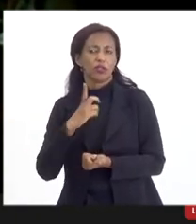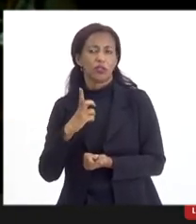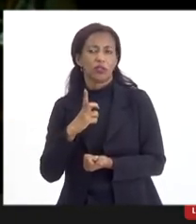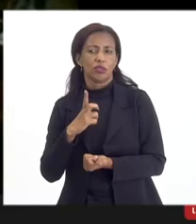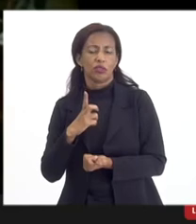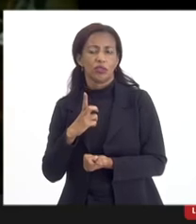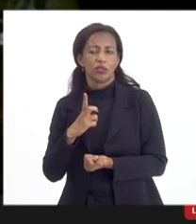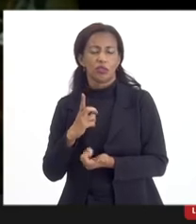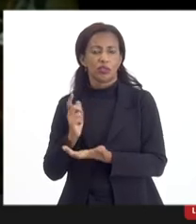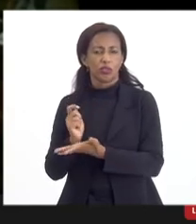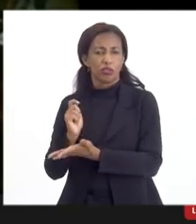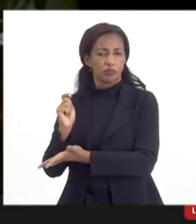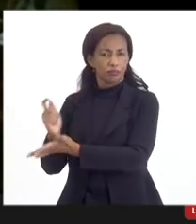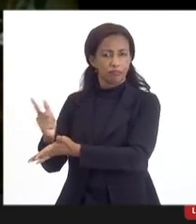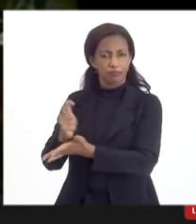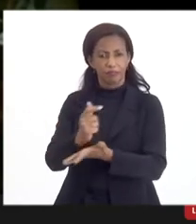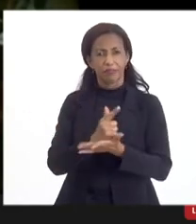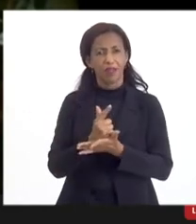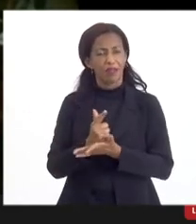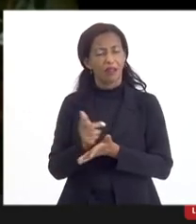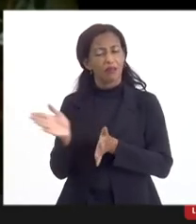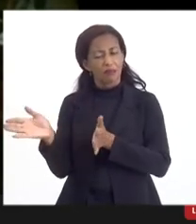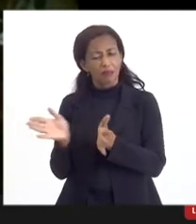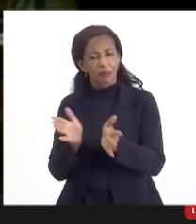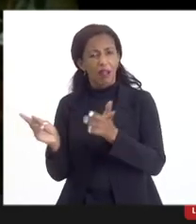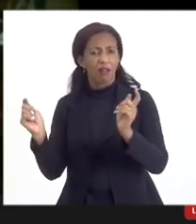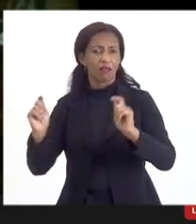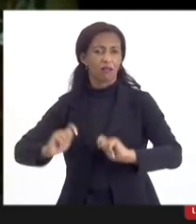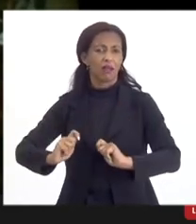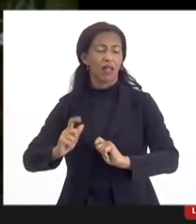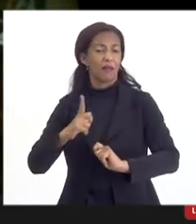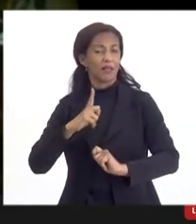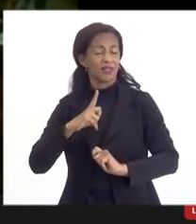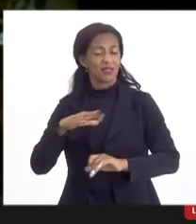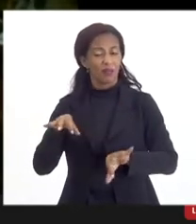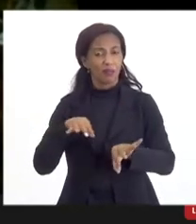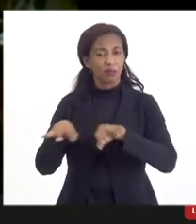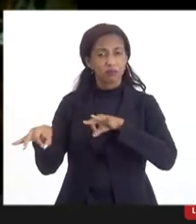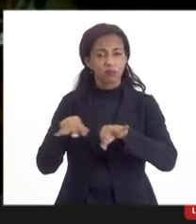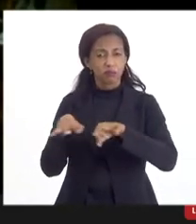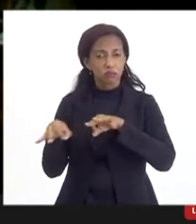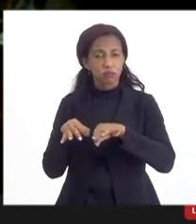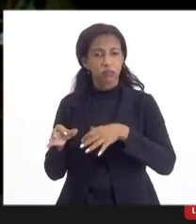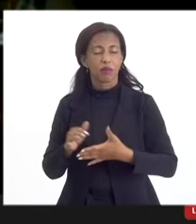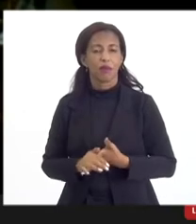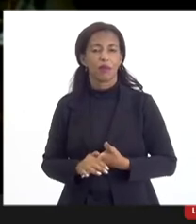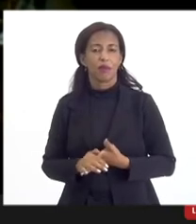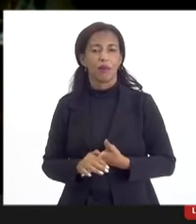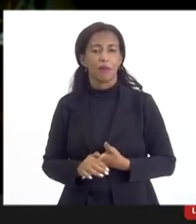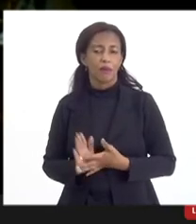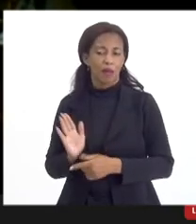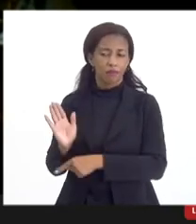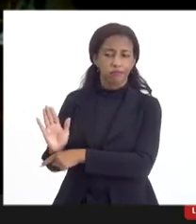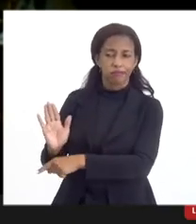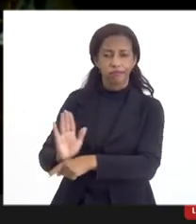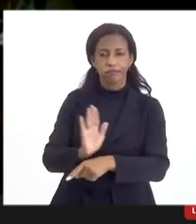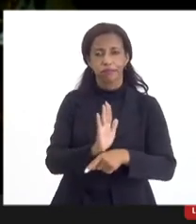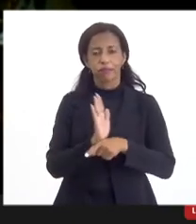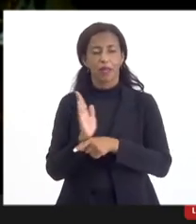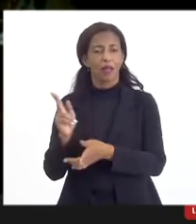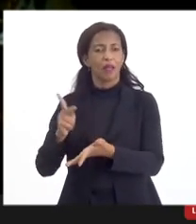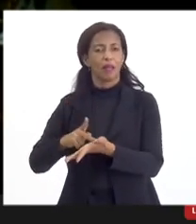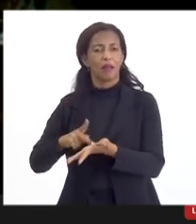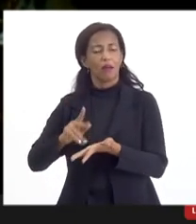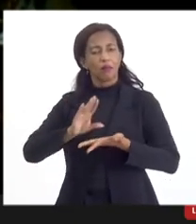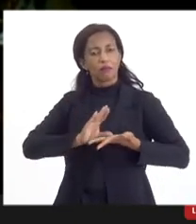de FIDICs, isso tudo funciona, mas a gente teria que ter um mecanismo para viabilizar a real